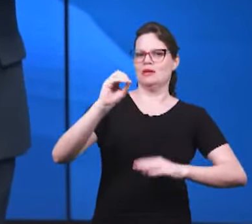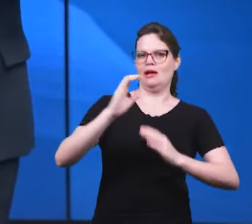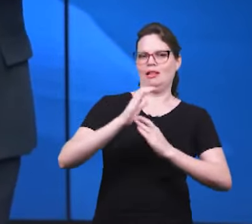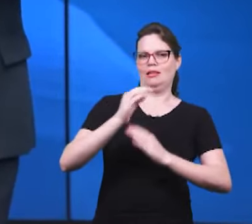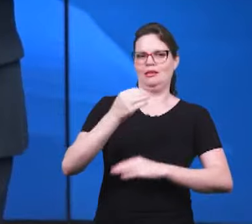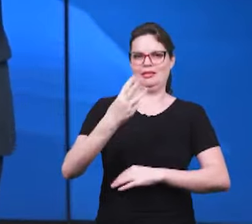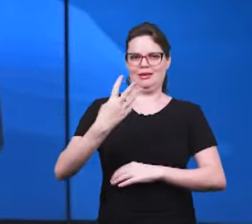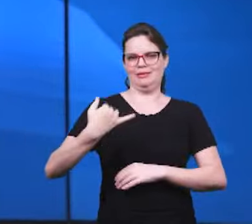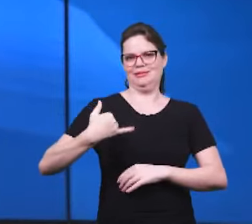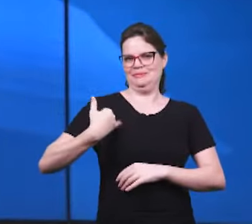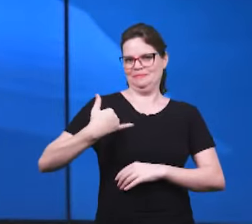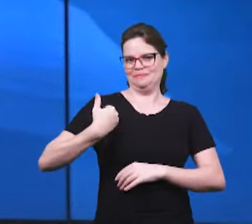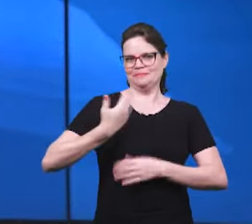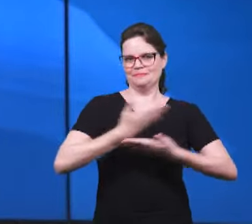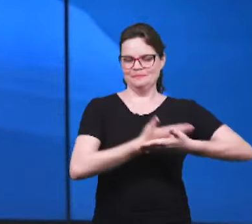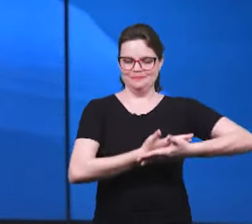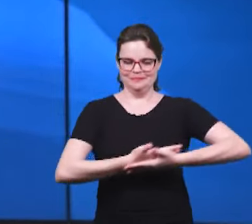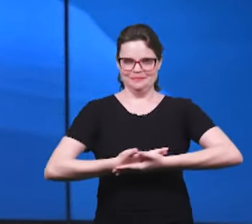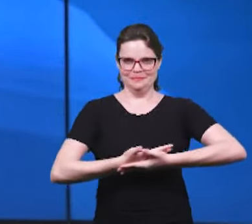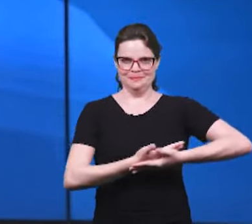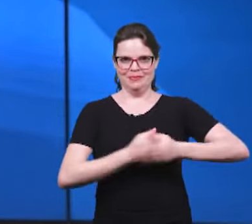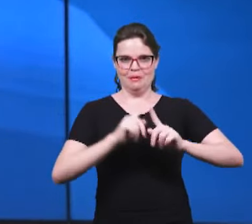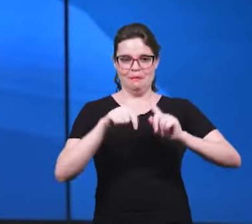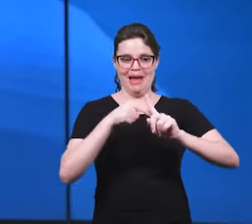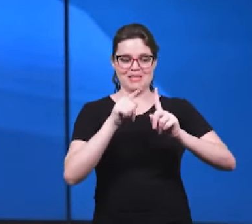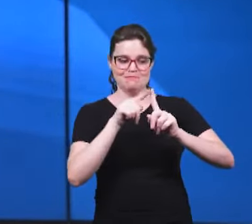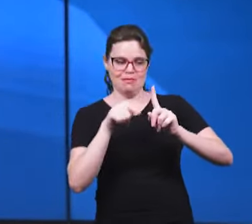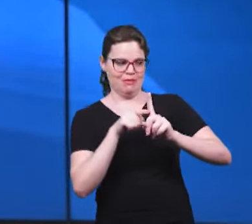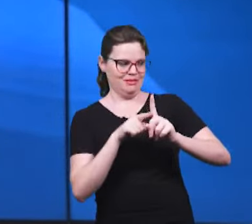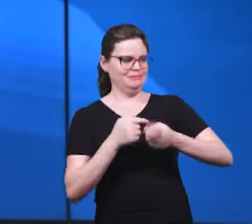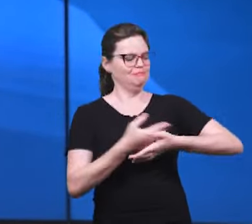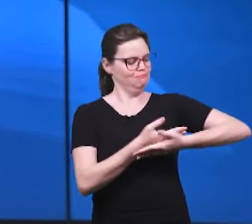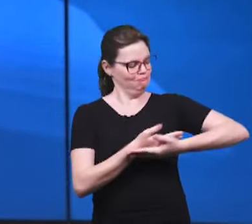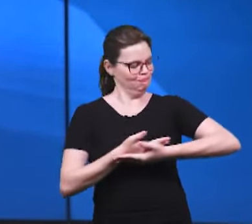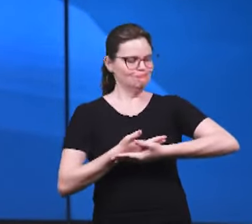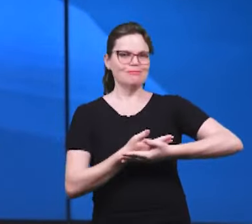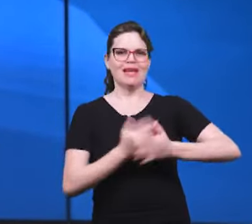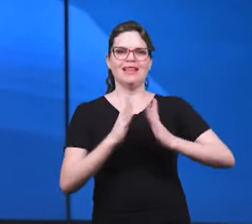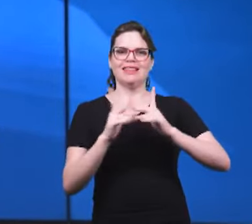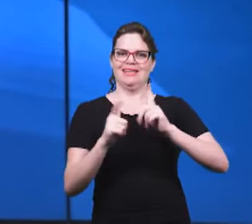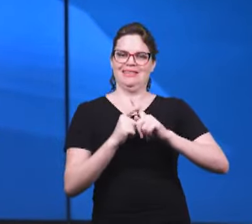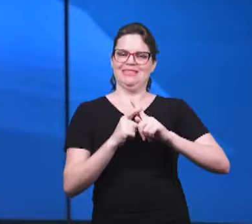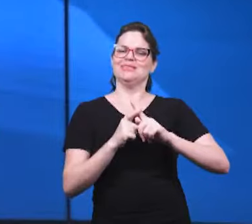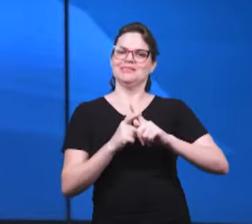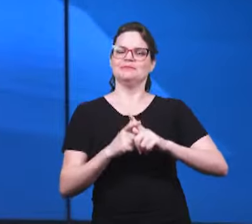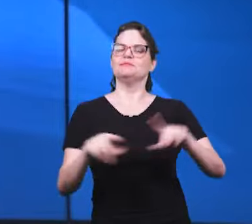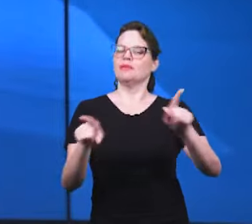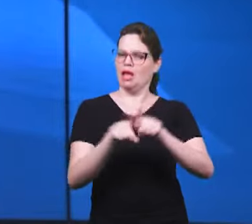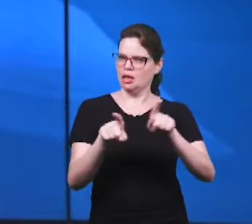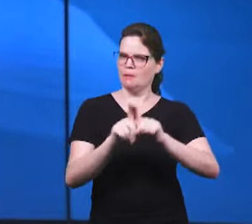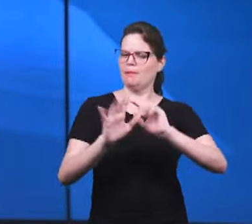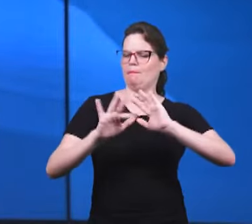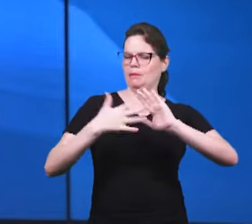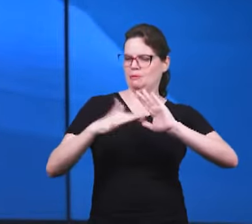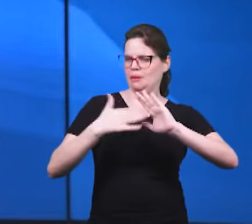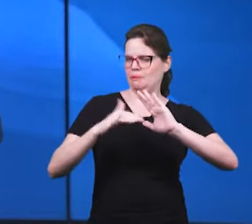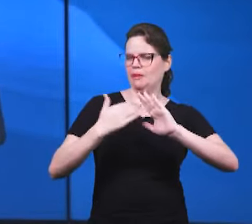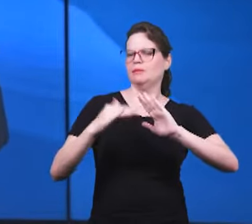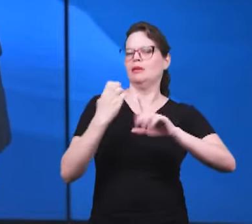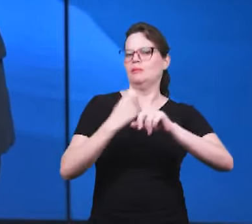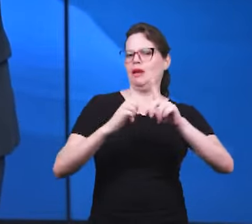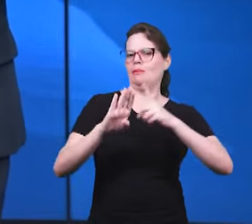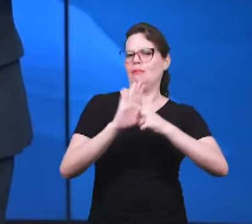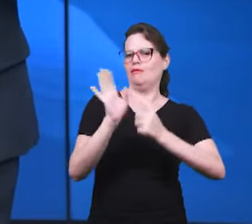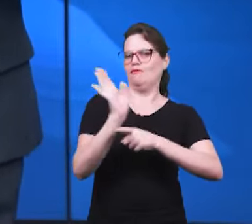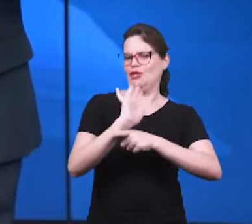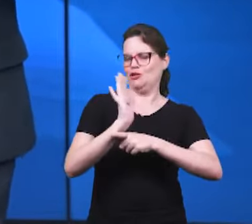crianças de 0 a 3 anos mais gestante então são os nossos bebês da igreja e eles têm também participação na escola bíblica dominical